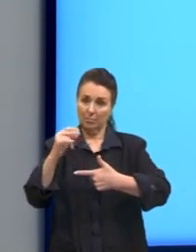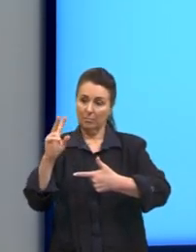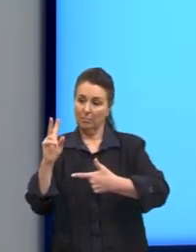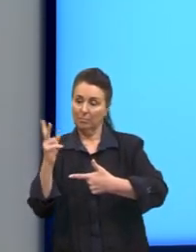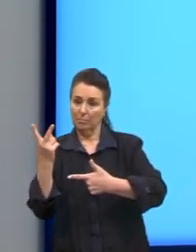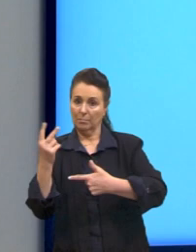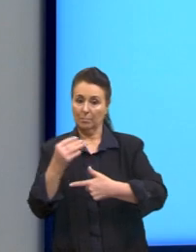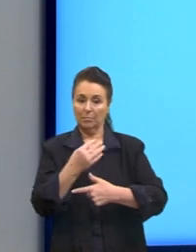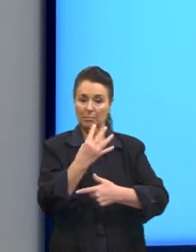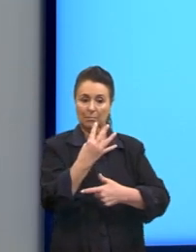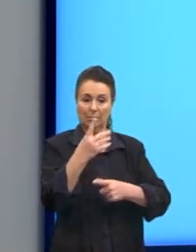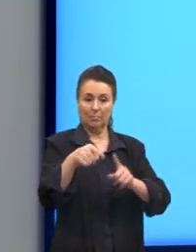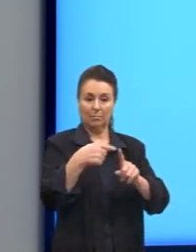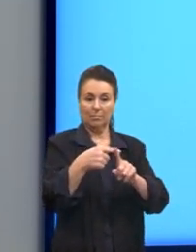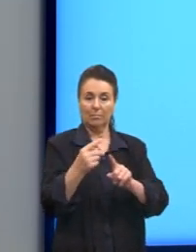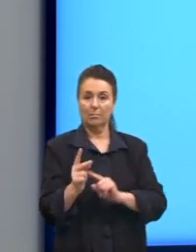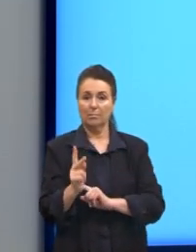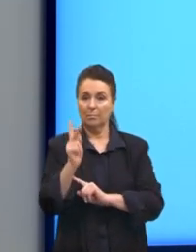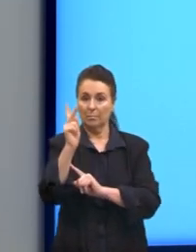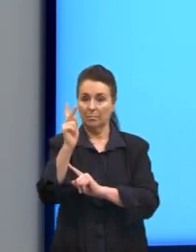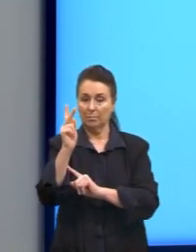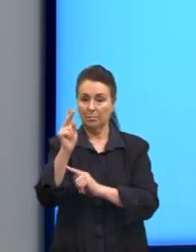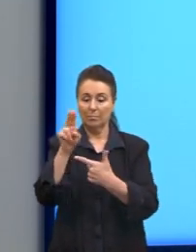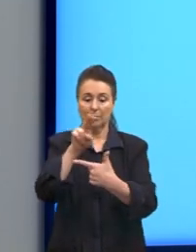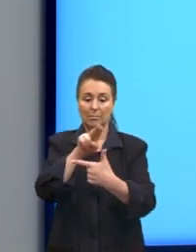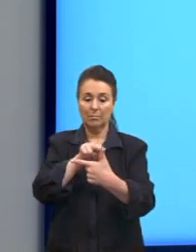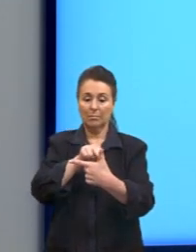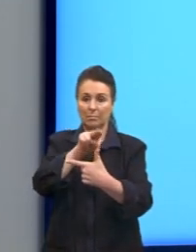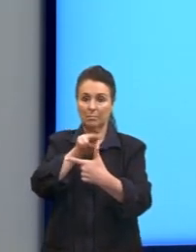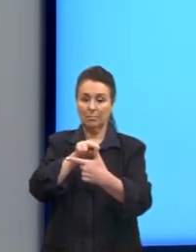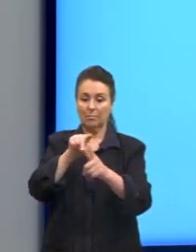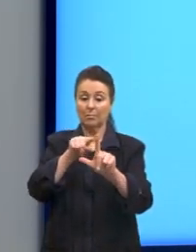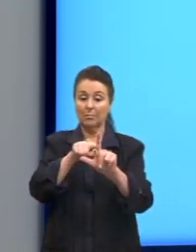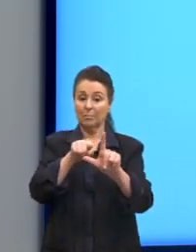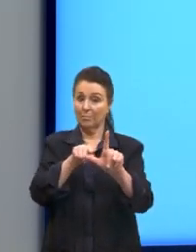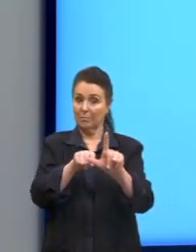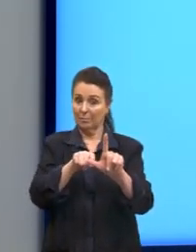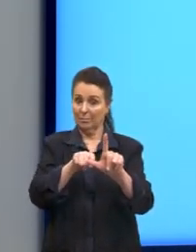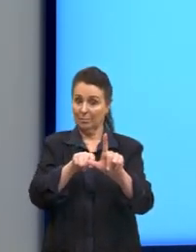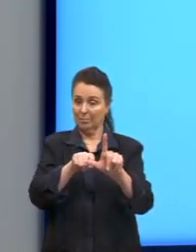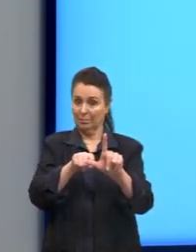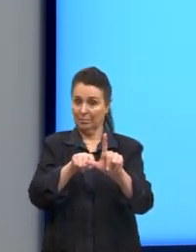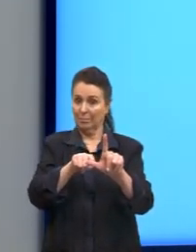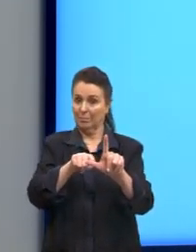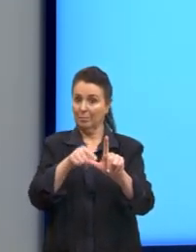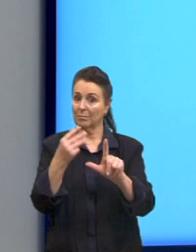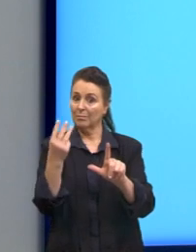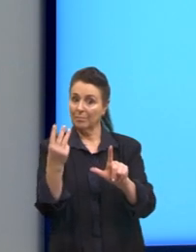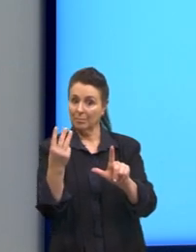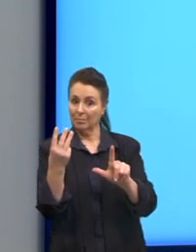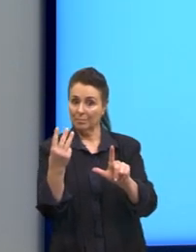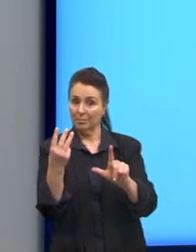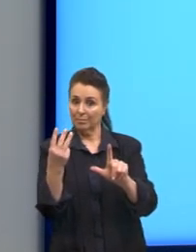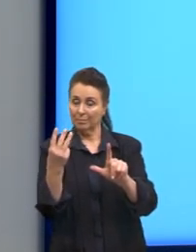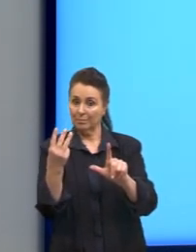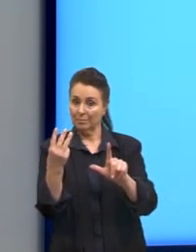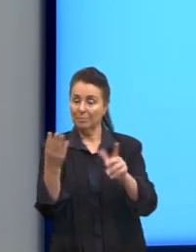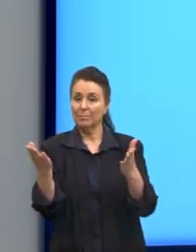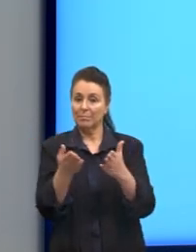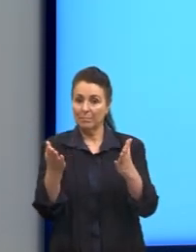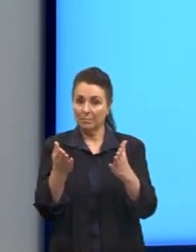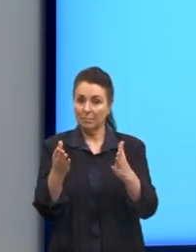mais K, e o cateto que forma o ângulo reto é igual a 3. E aí, a gente consegue montar uma